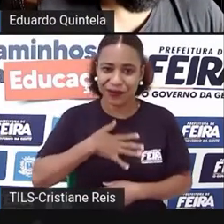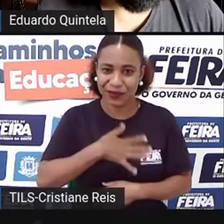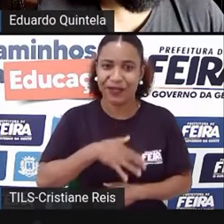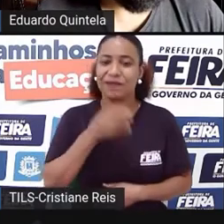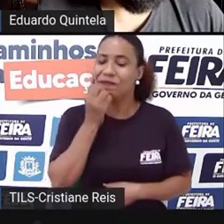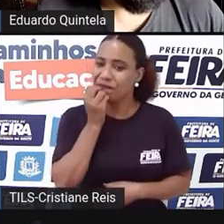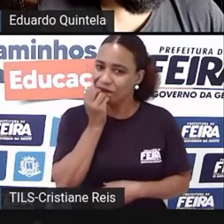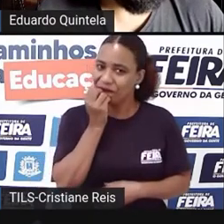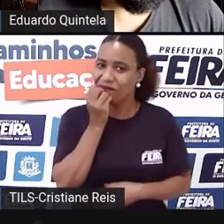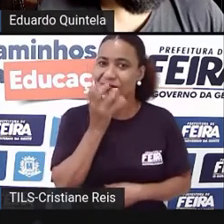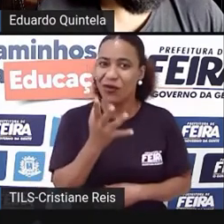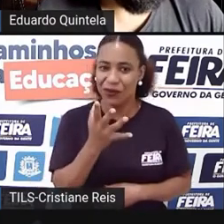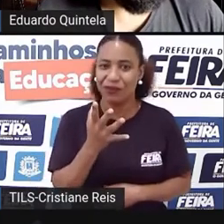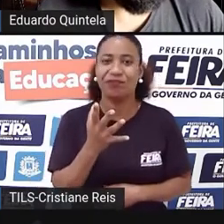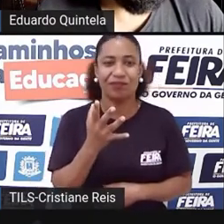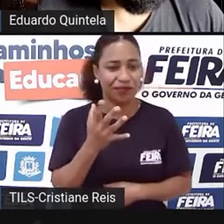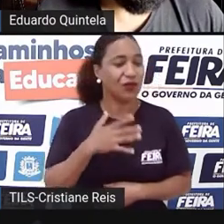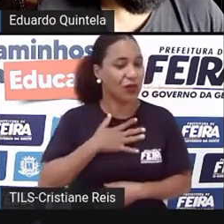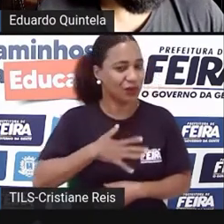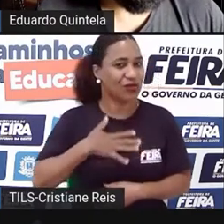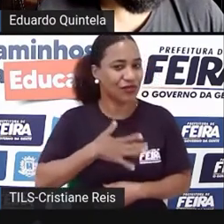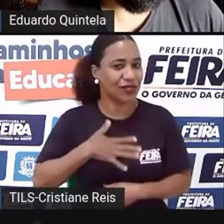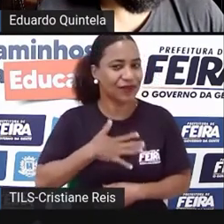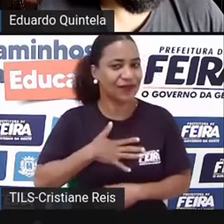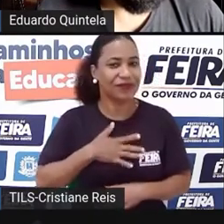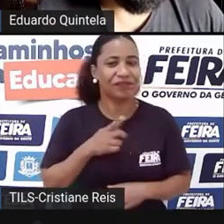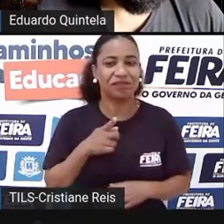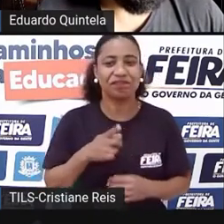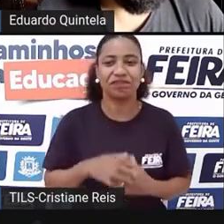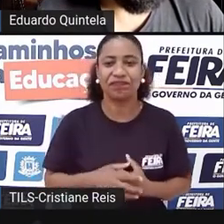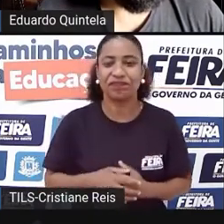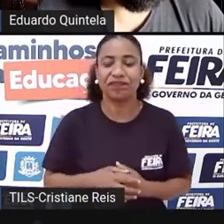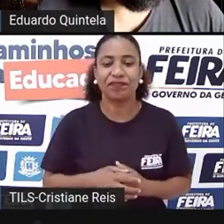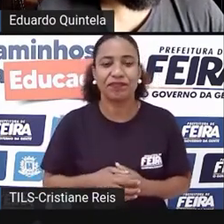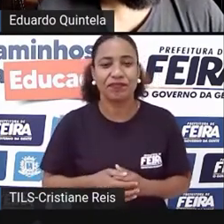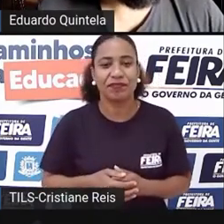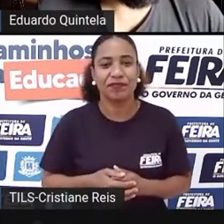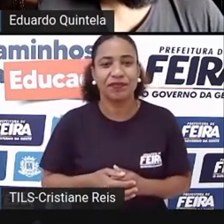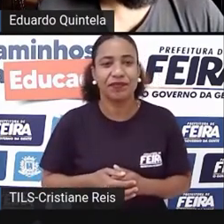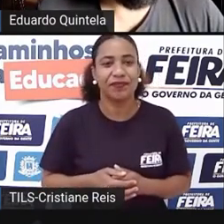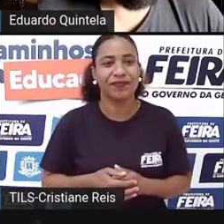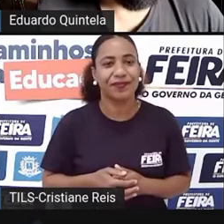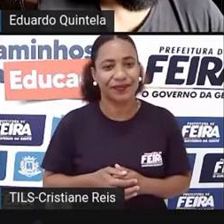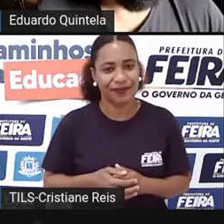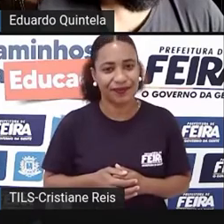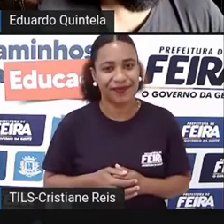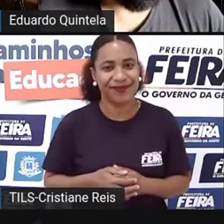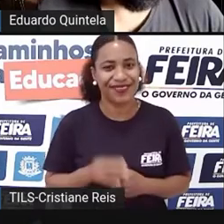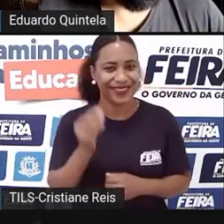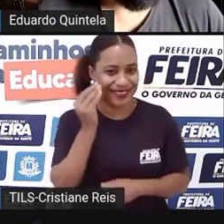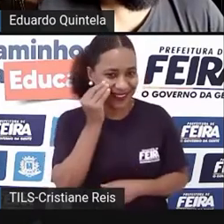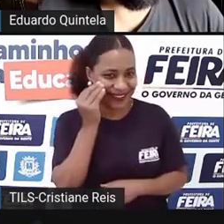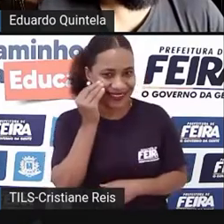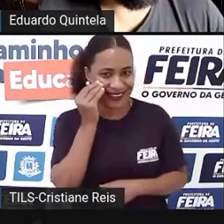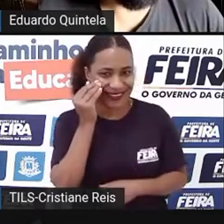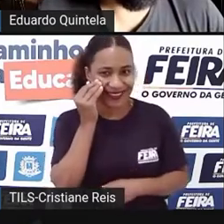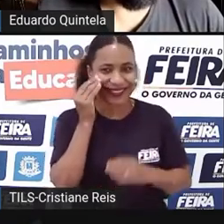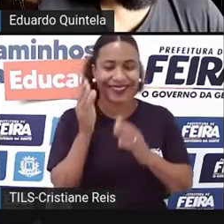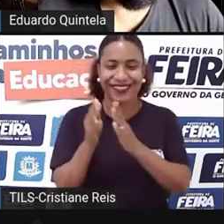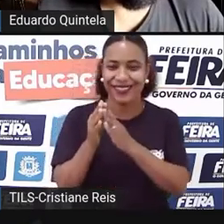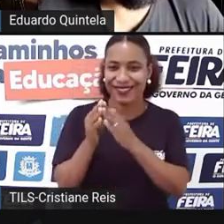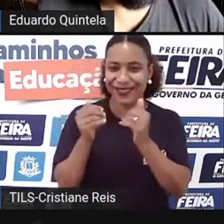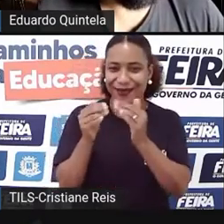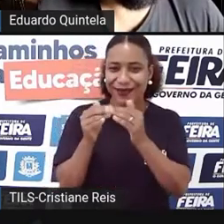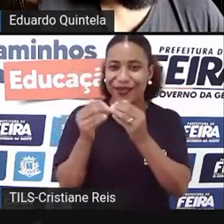Assim, compartilho dela. Bom, e agora vamos para aquela parte que eu te pedi, para a gente